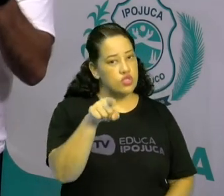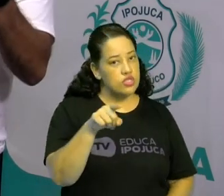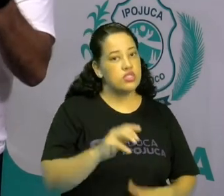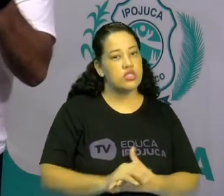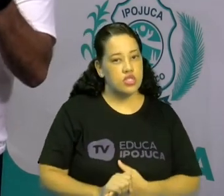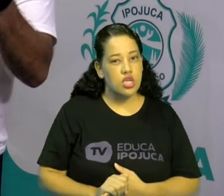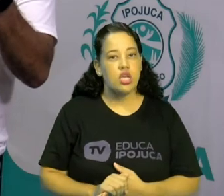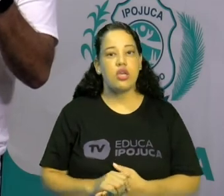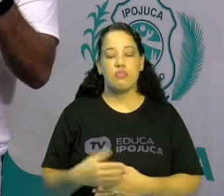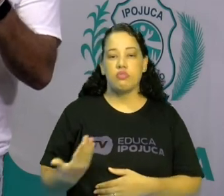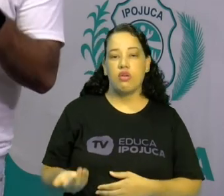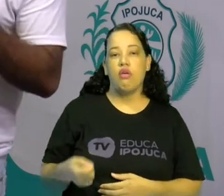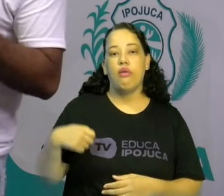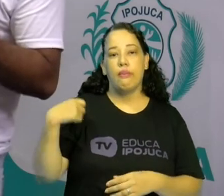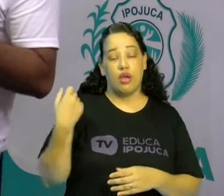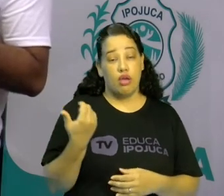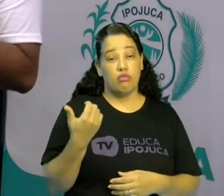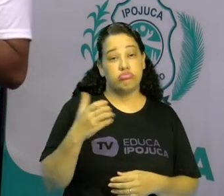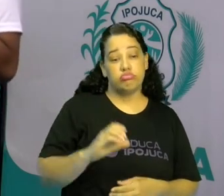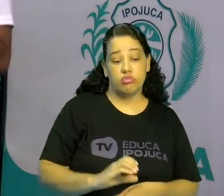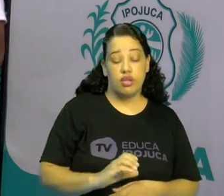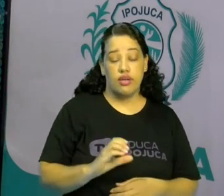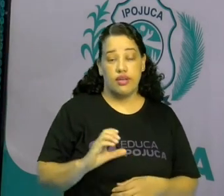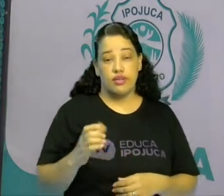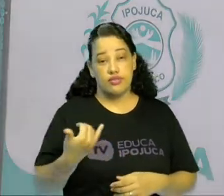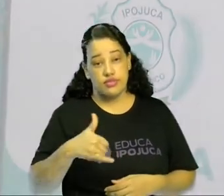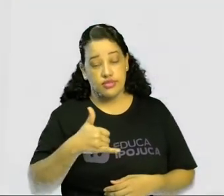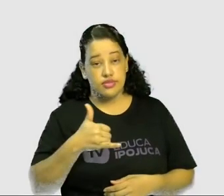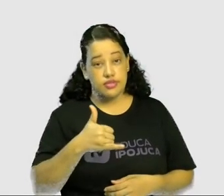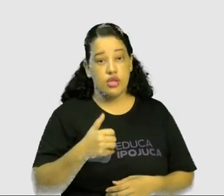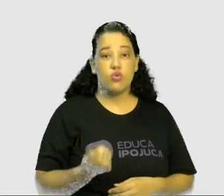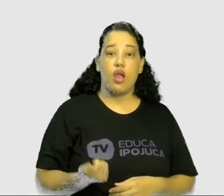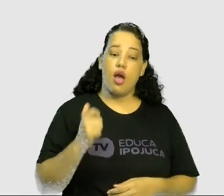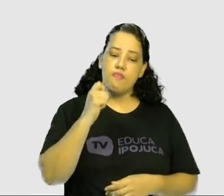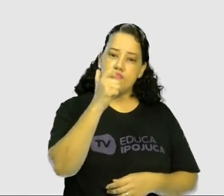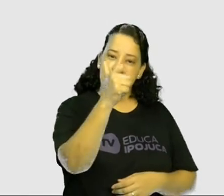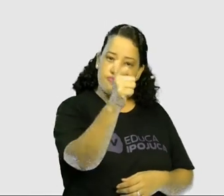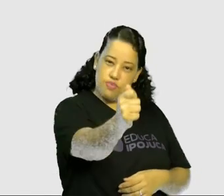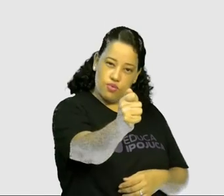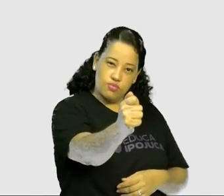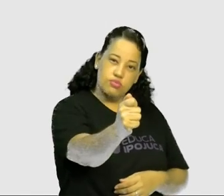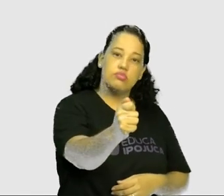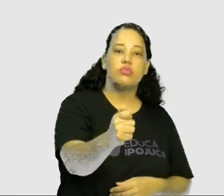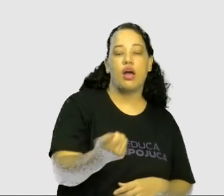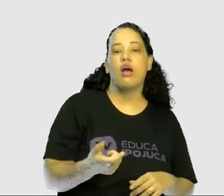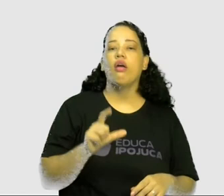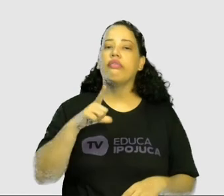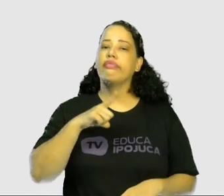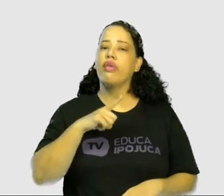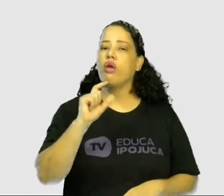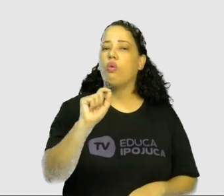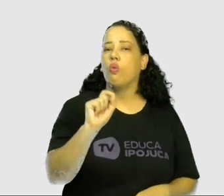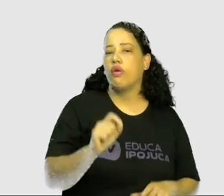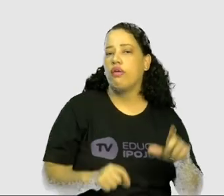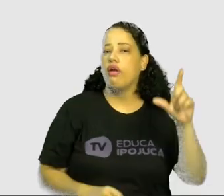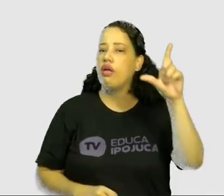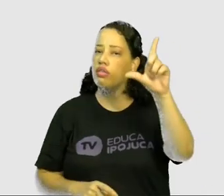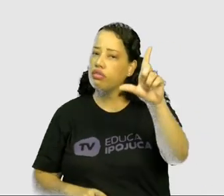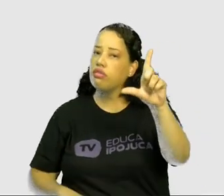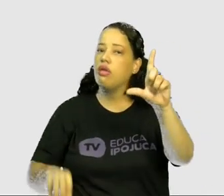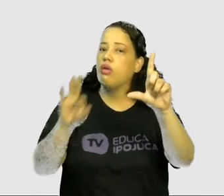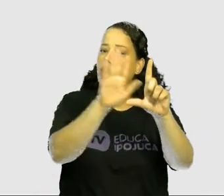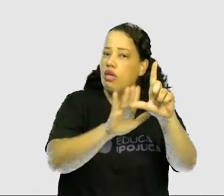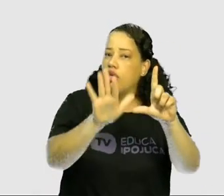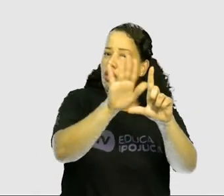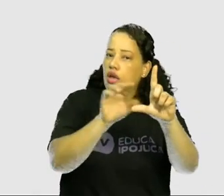câmera do seu celular, vai apontar aqui para a tela da nossa TV e você vai ser direcionado para um